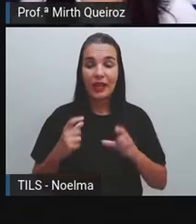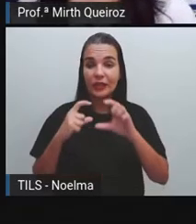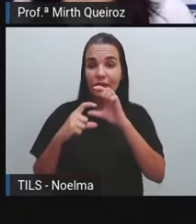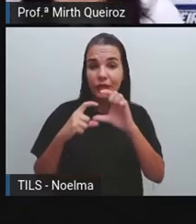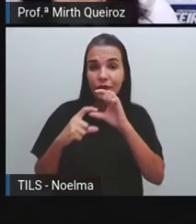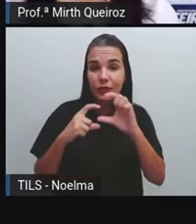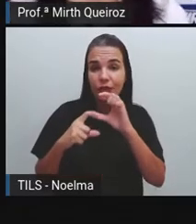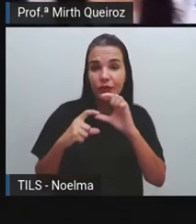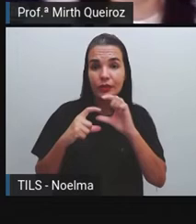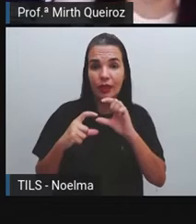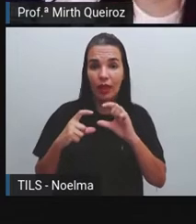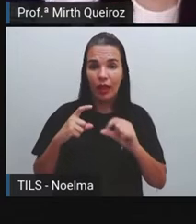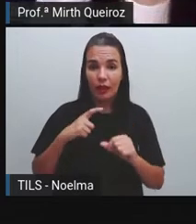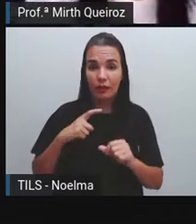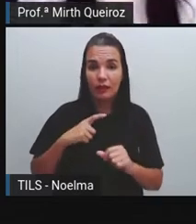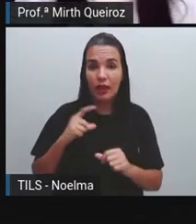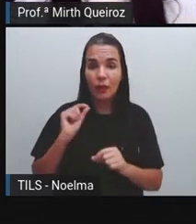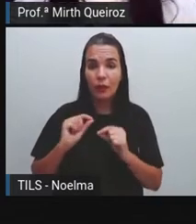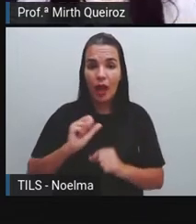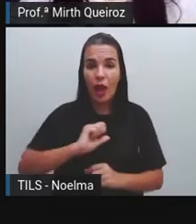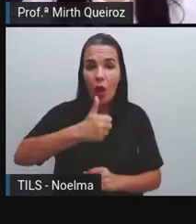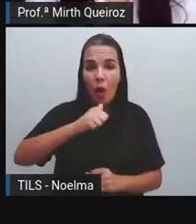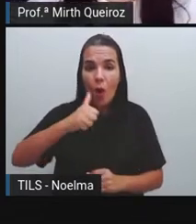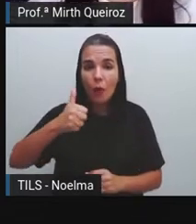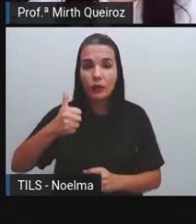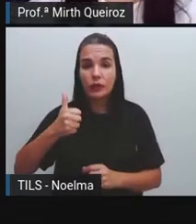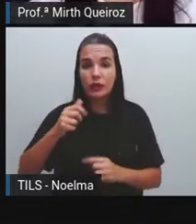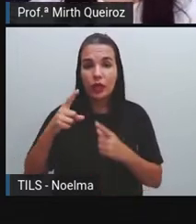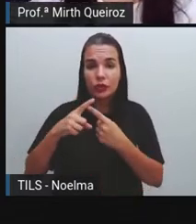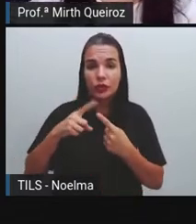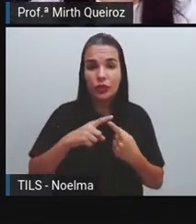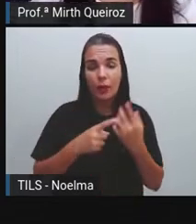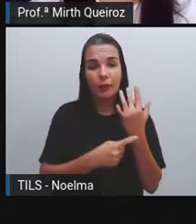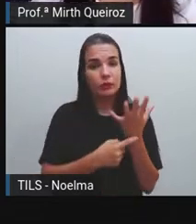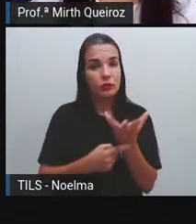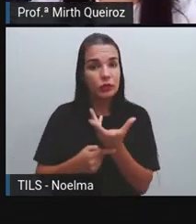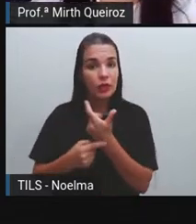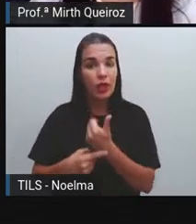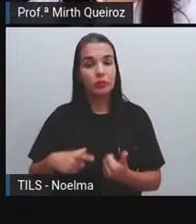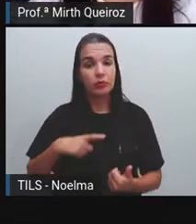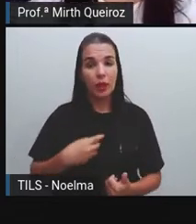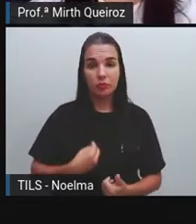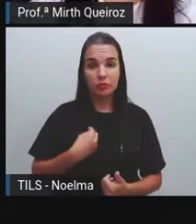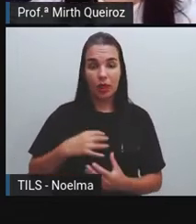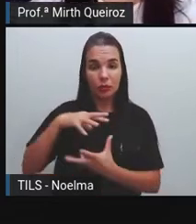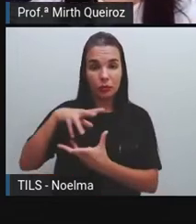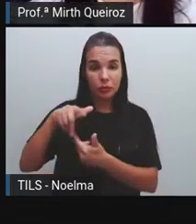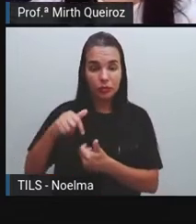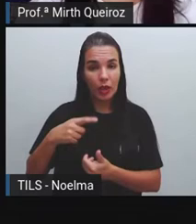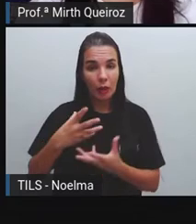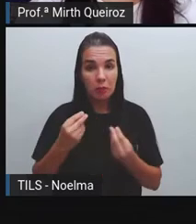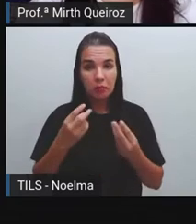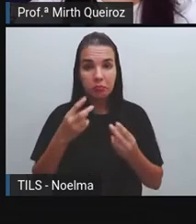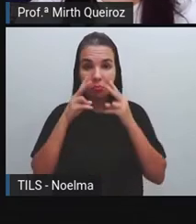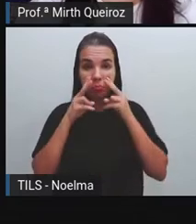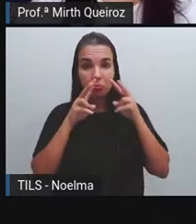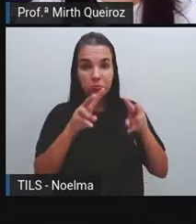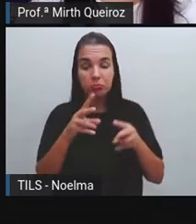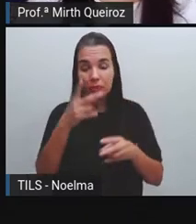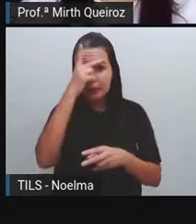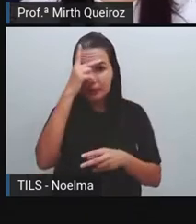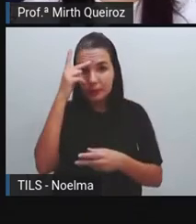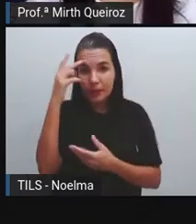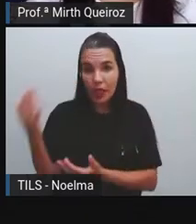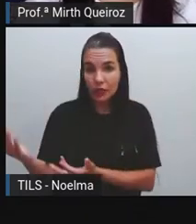histórias em quadrinhos são um dos 11 tipos de artes presentes no mundo. Muito apreciados pelo público jovem,